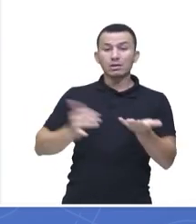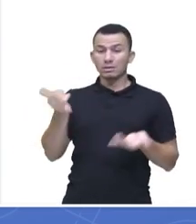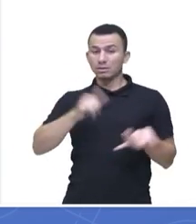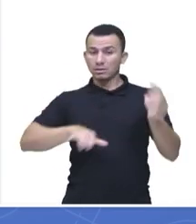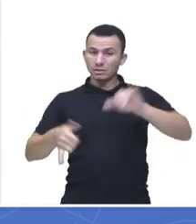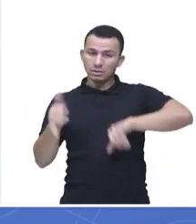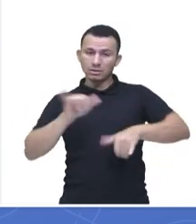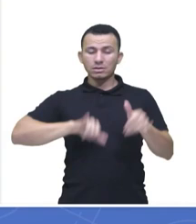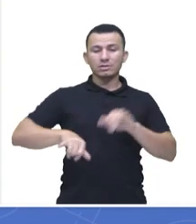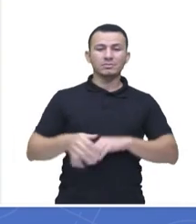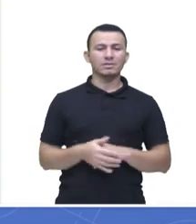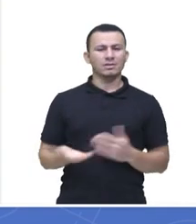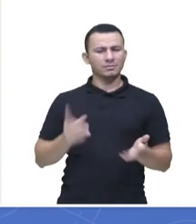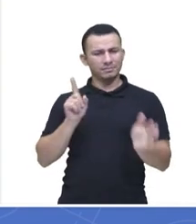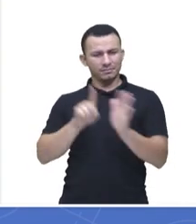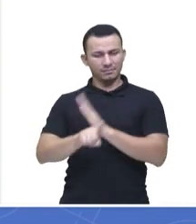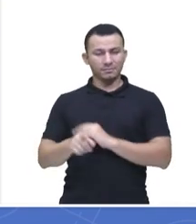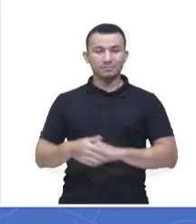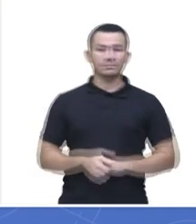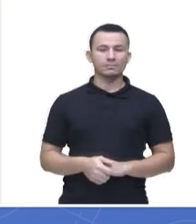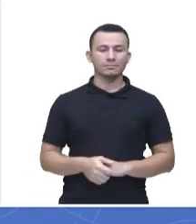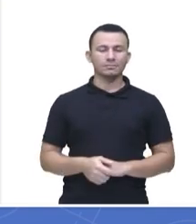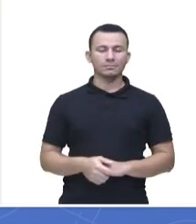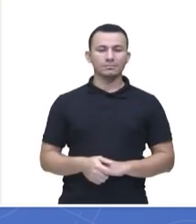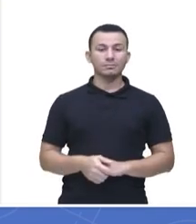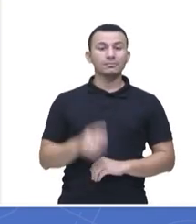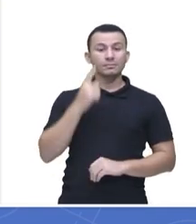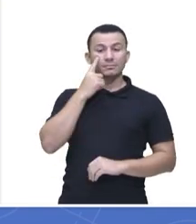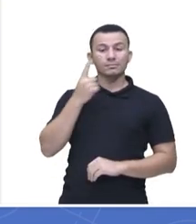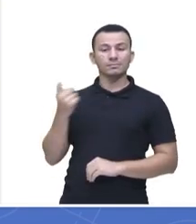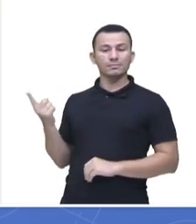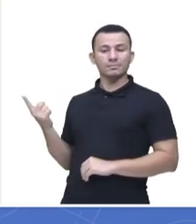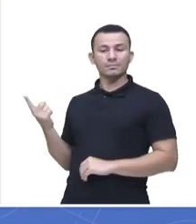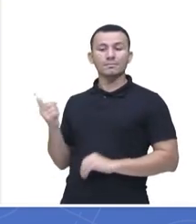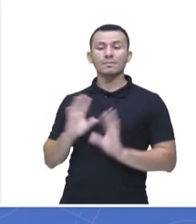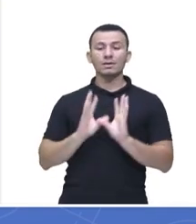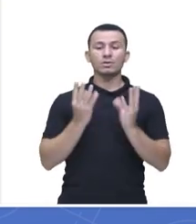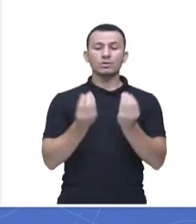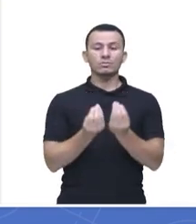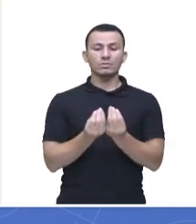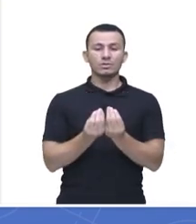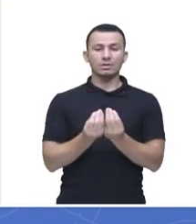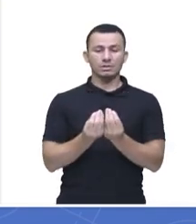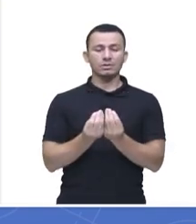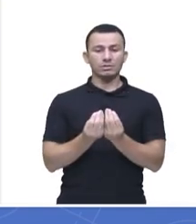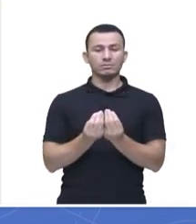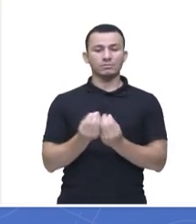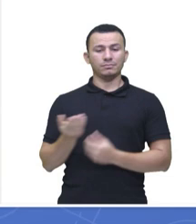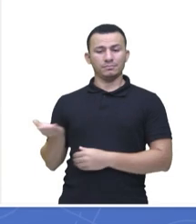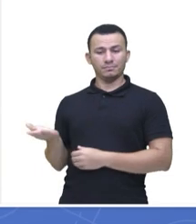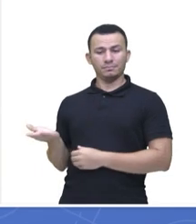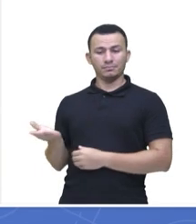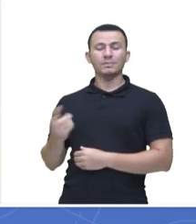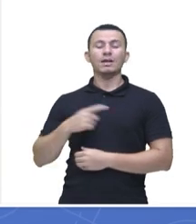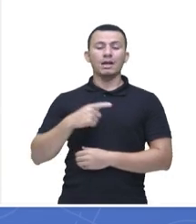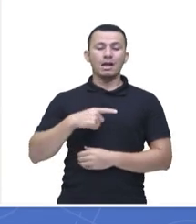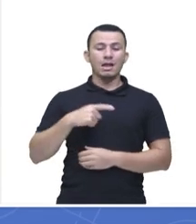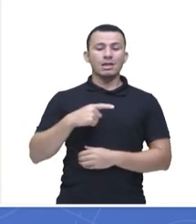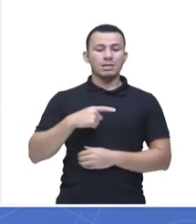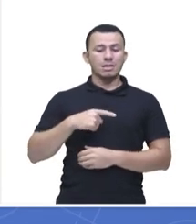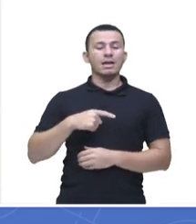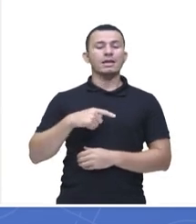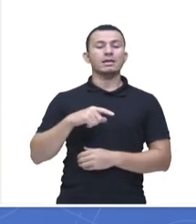Vamos à nossa questão. A substância abaixo, cuja fórmula